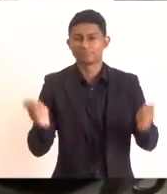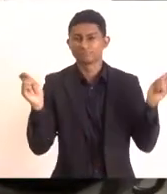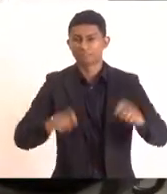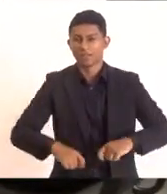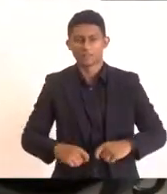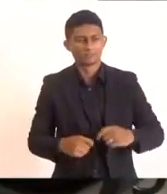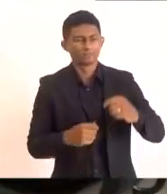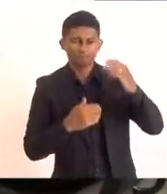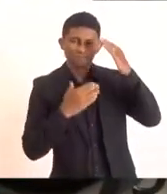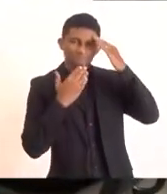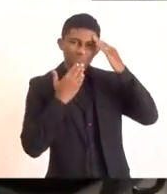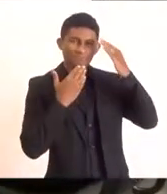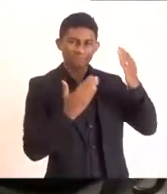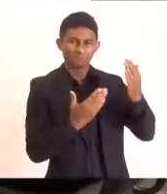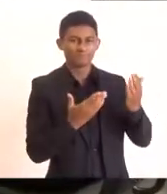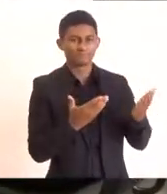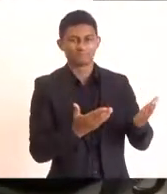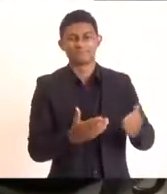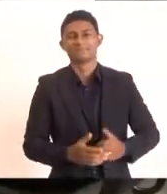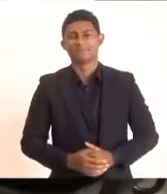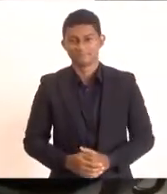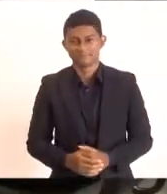Obrigado, Paulo.